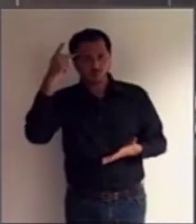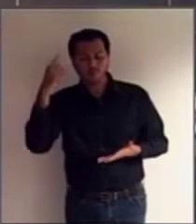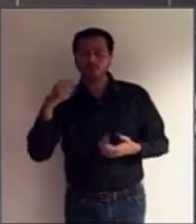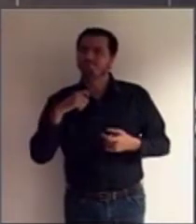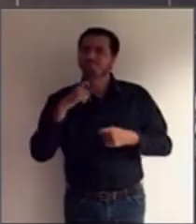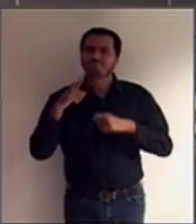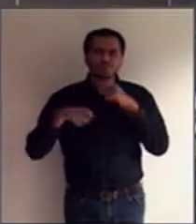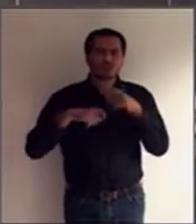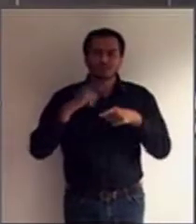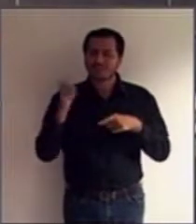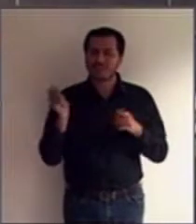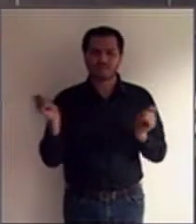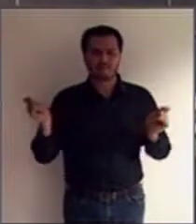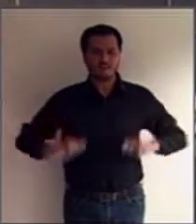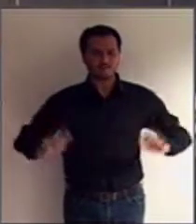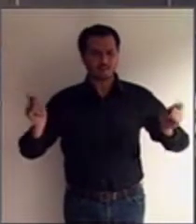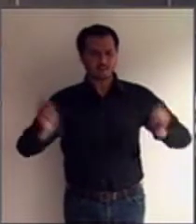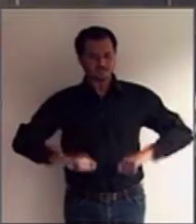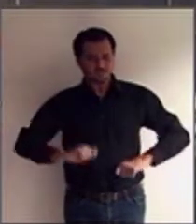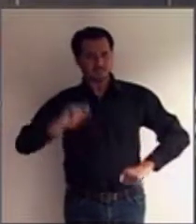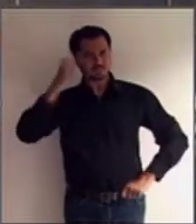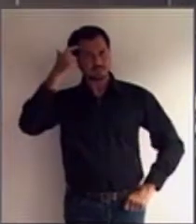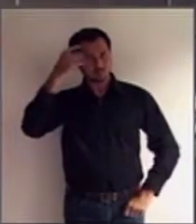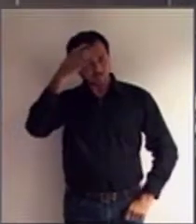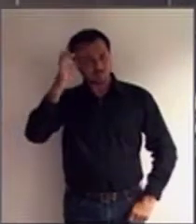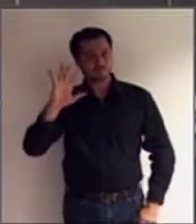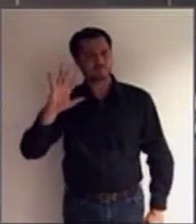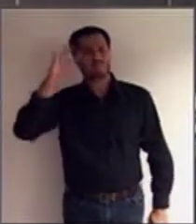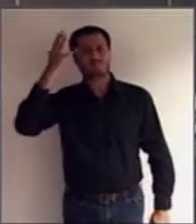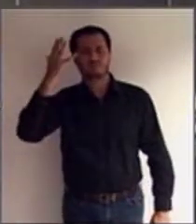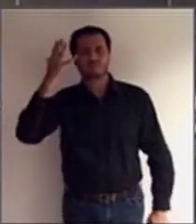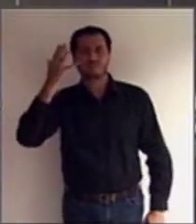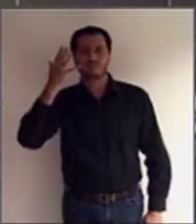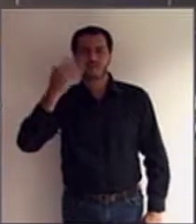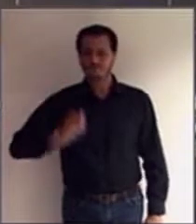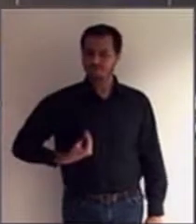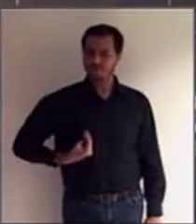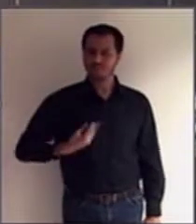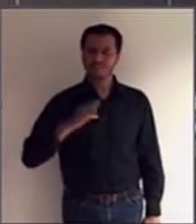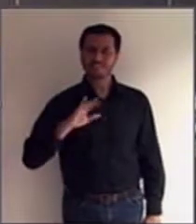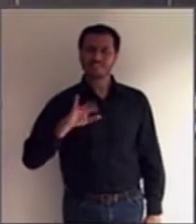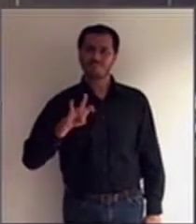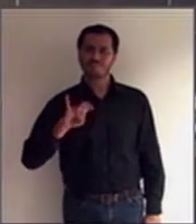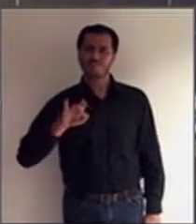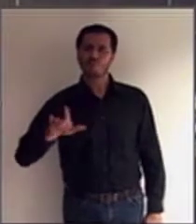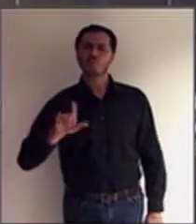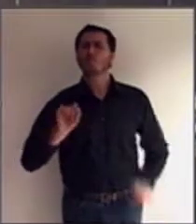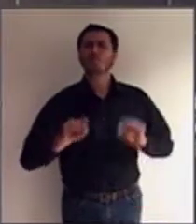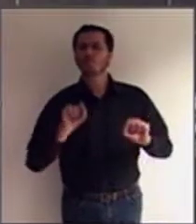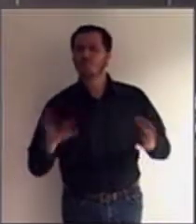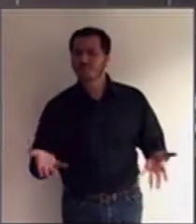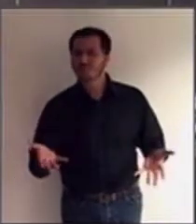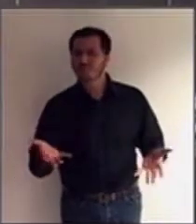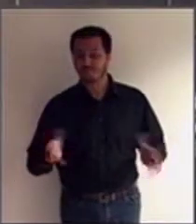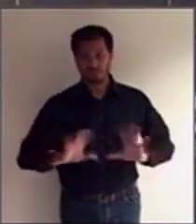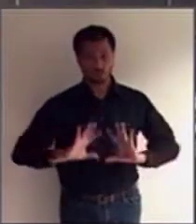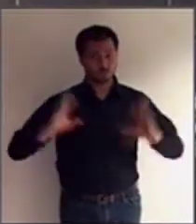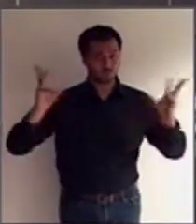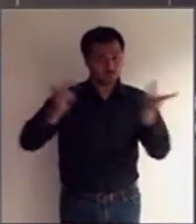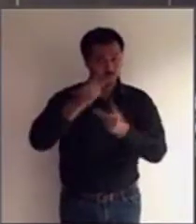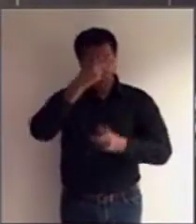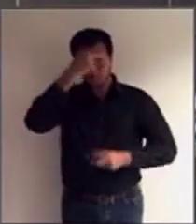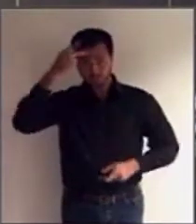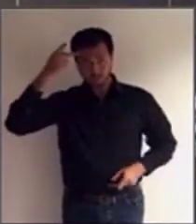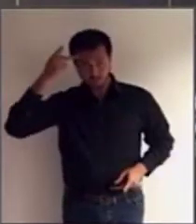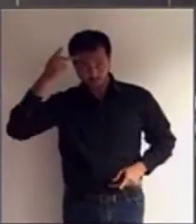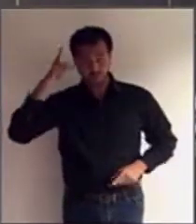capacidade para os atos da vida civil. O que significa isso? Todo ser humano, toda pessoa, de acordo com